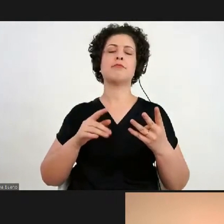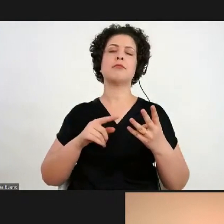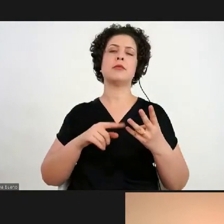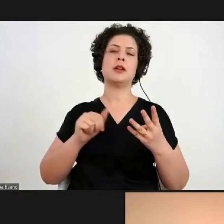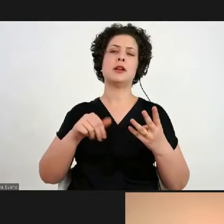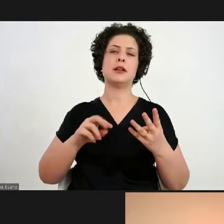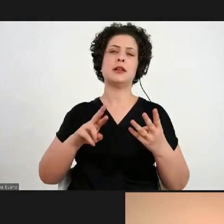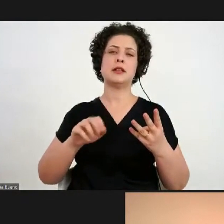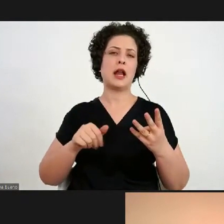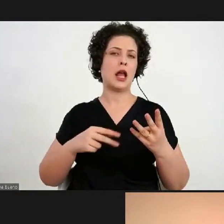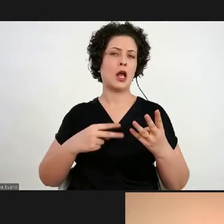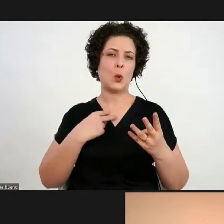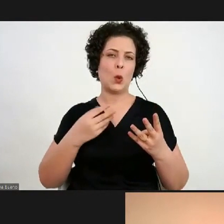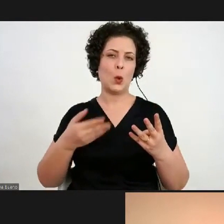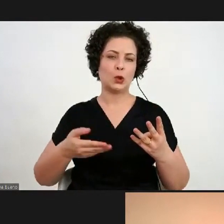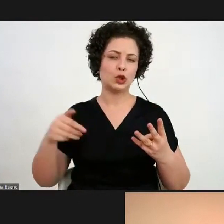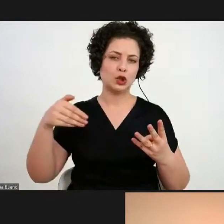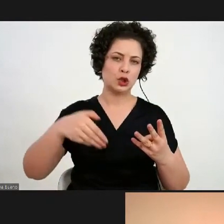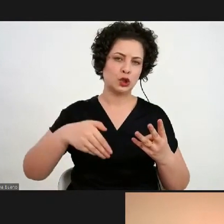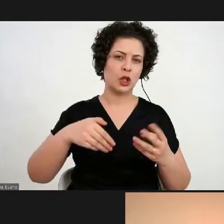e o Evandro está ajudando a organizar